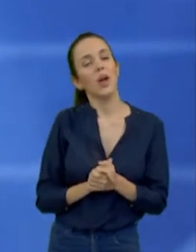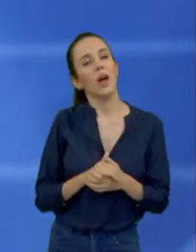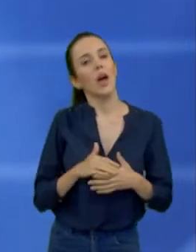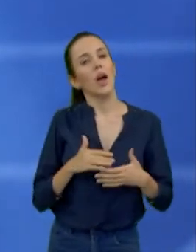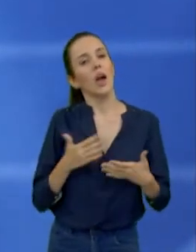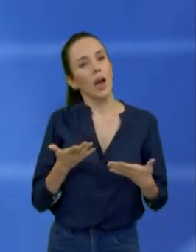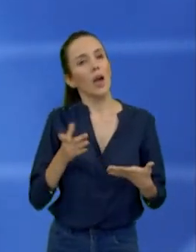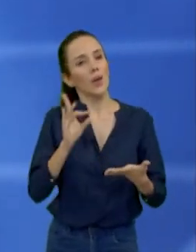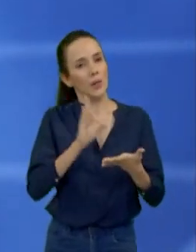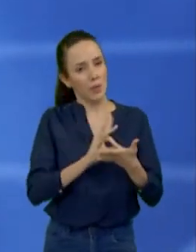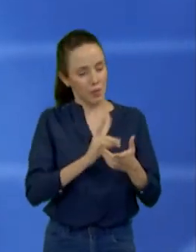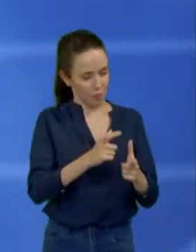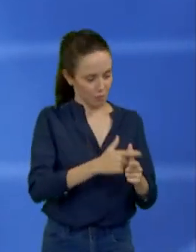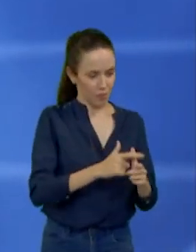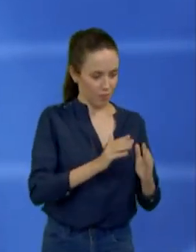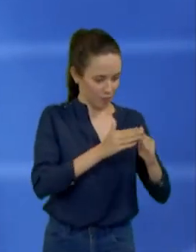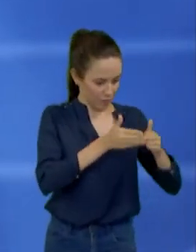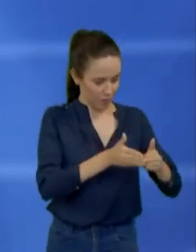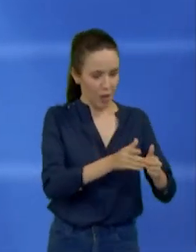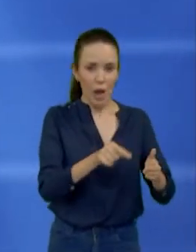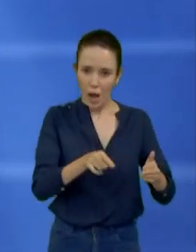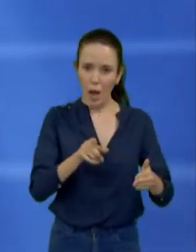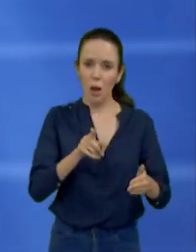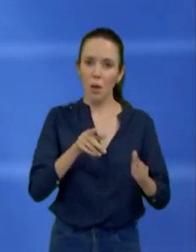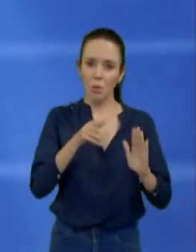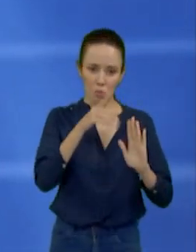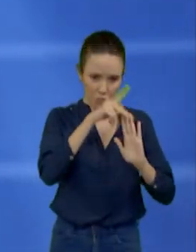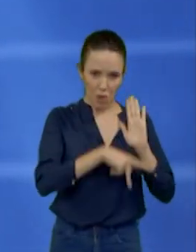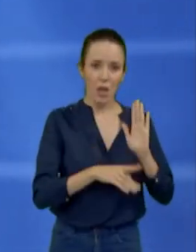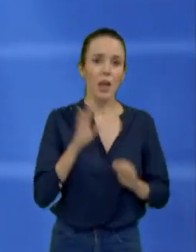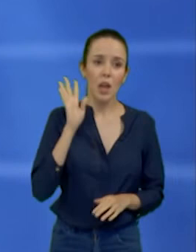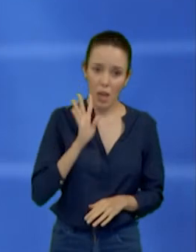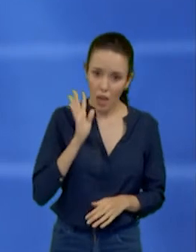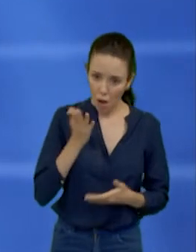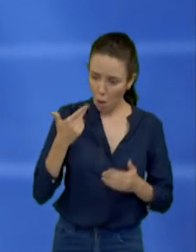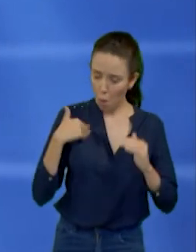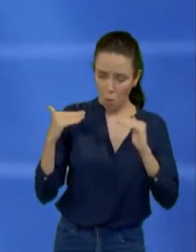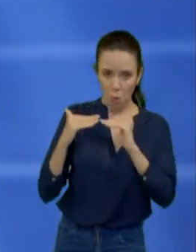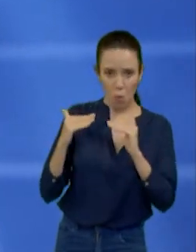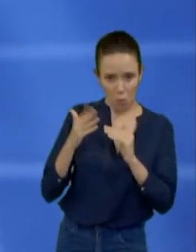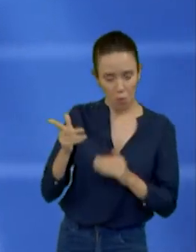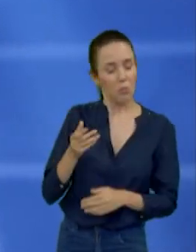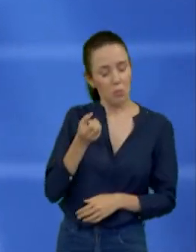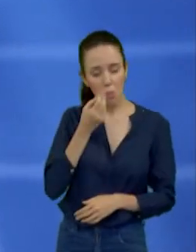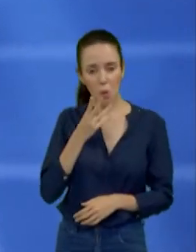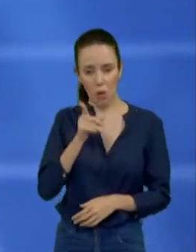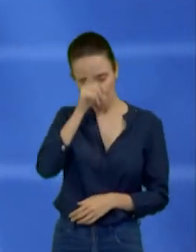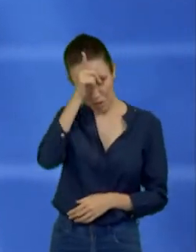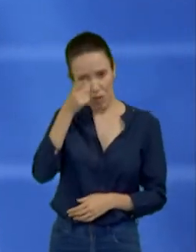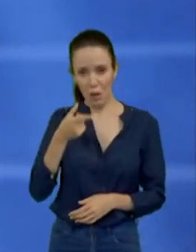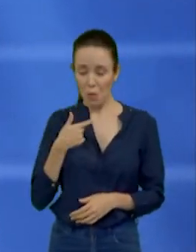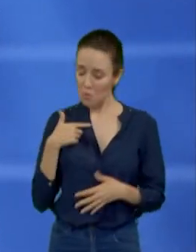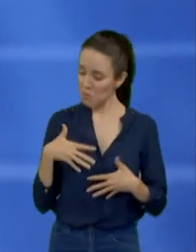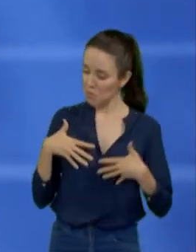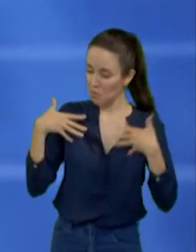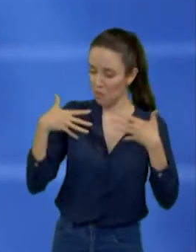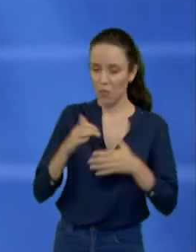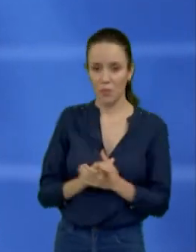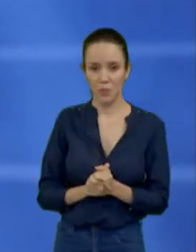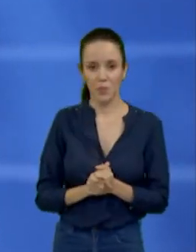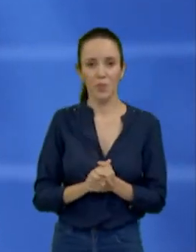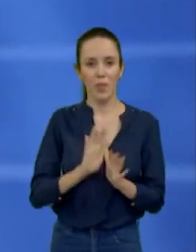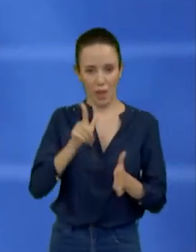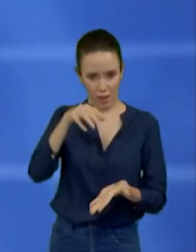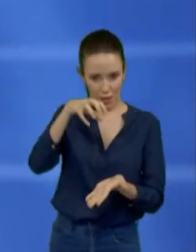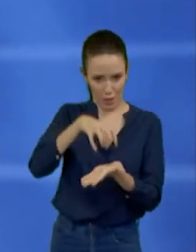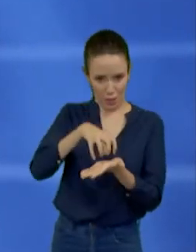ancoradores, isso sim, é um projeto bacana, fico feliz que você pense dessa maneira. A gente já colocou no centro da cidade, na praça de